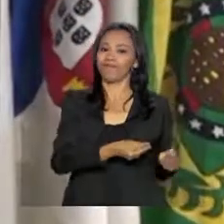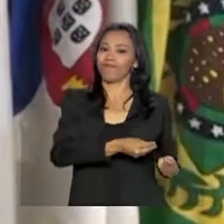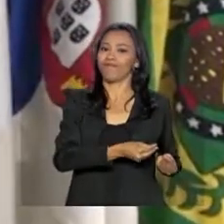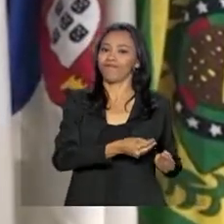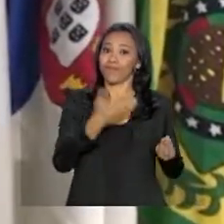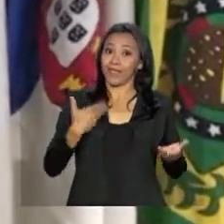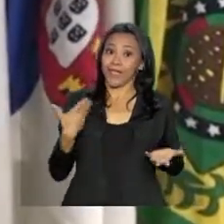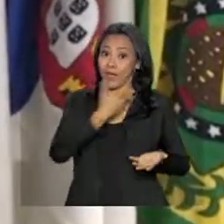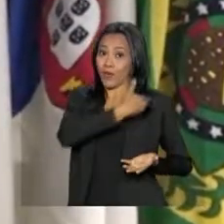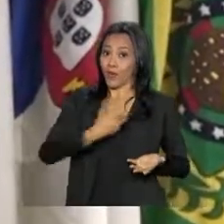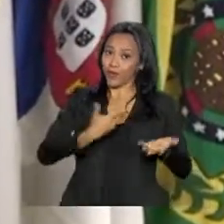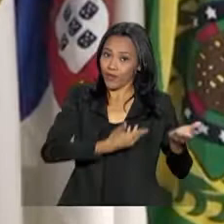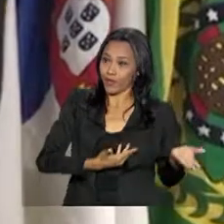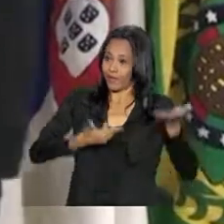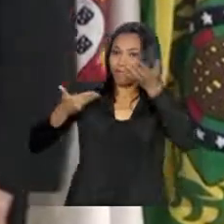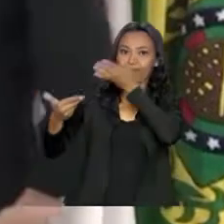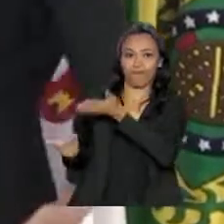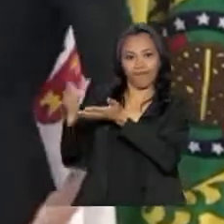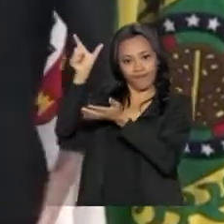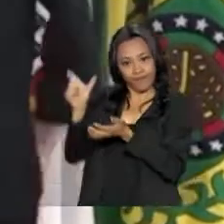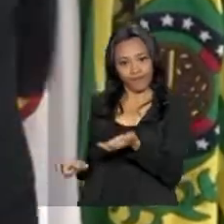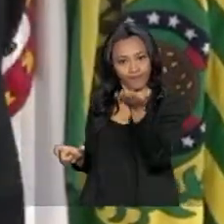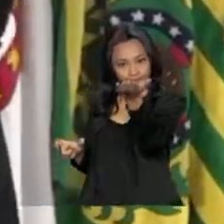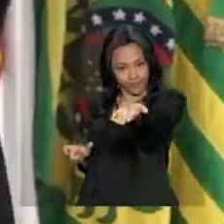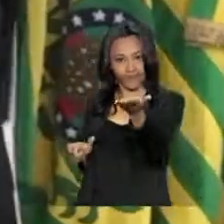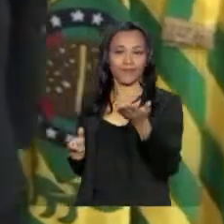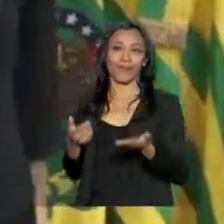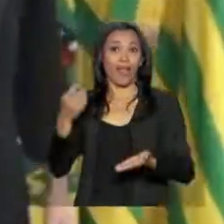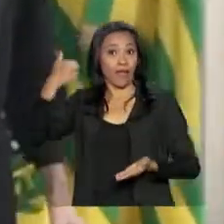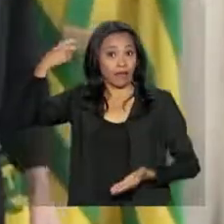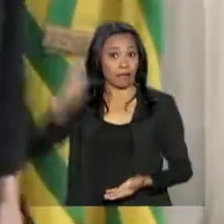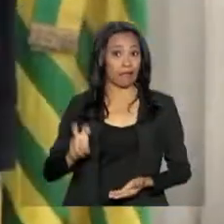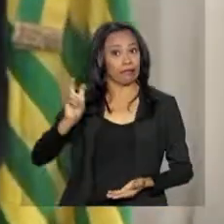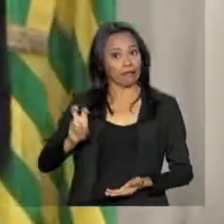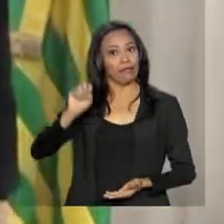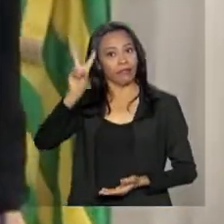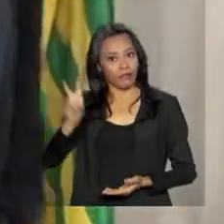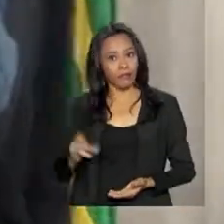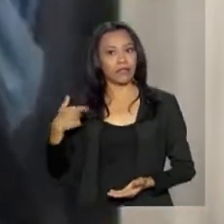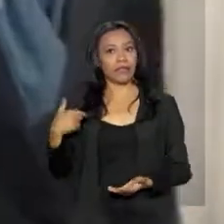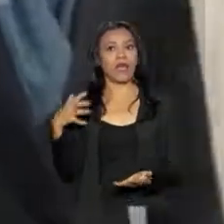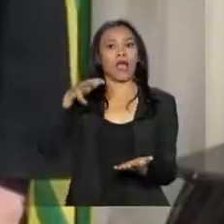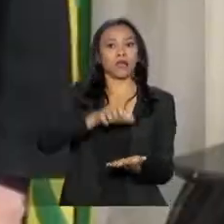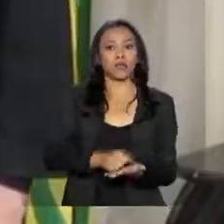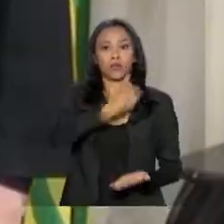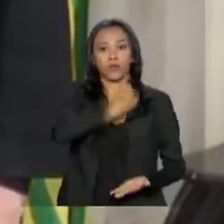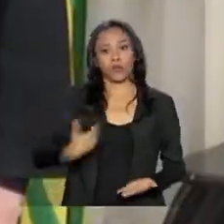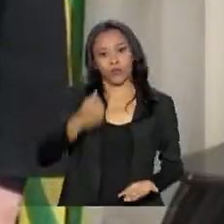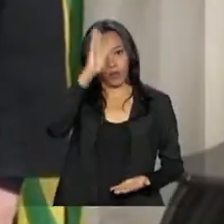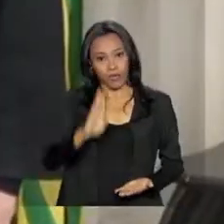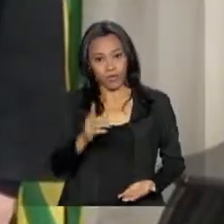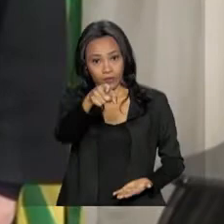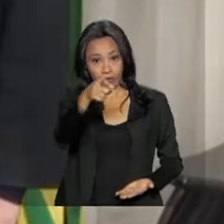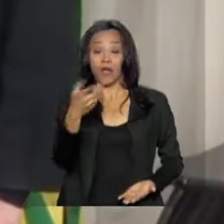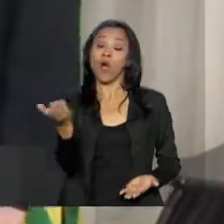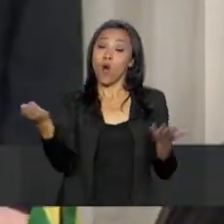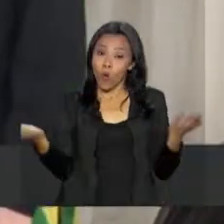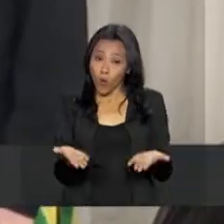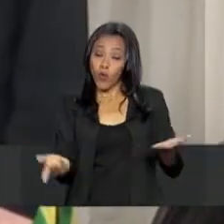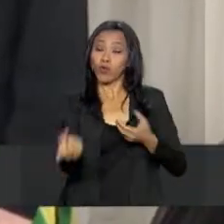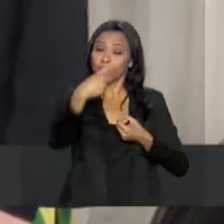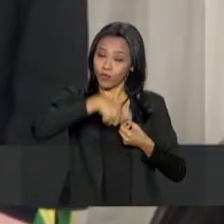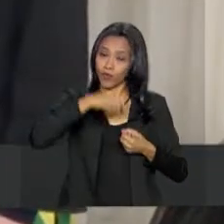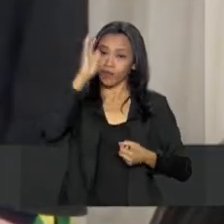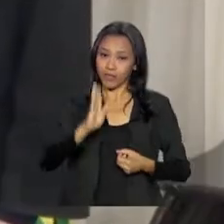Supremo Tribunal Federal, ministra Carmen Lúcia. É a quinta vez que ela assume a presidência do país. Temer retorna ainda hoje